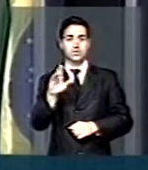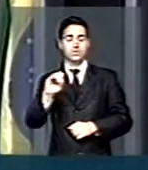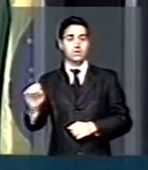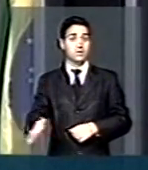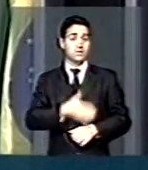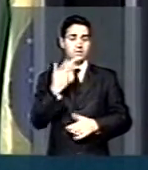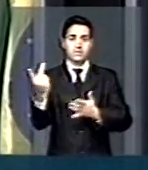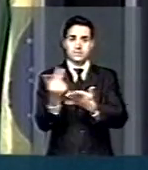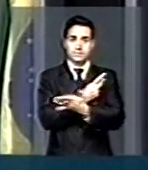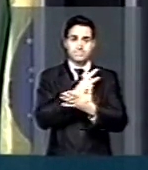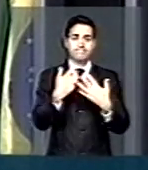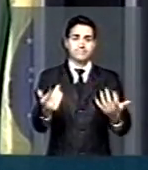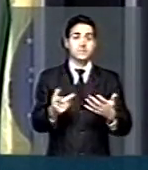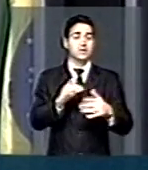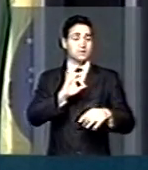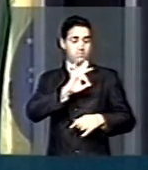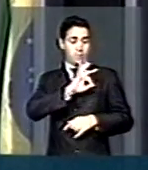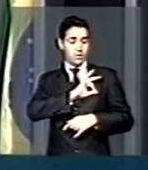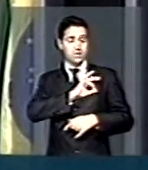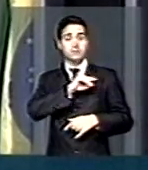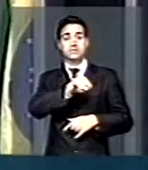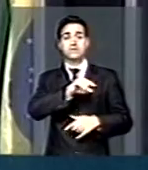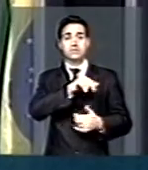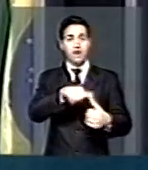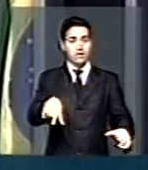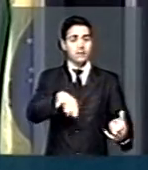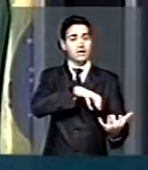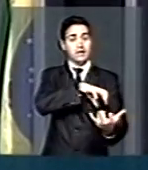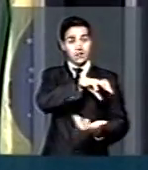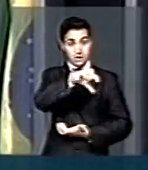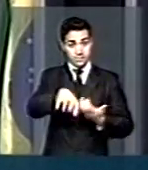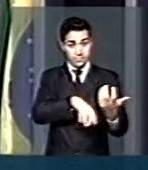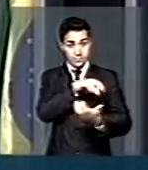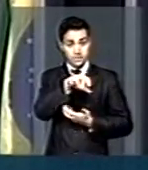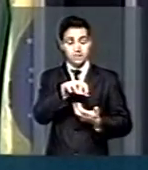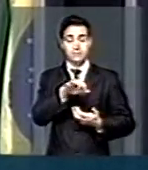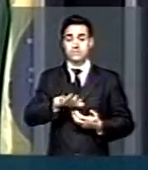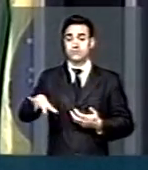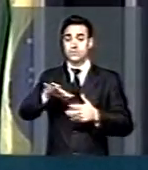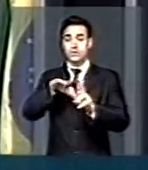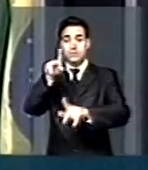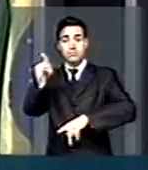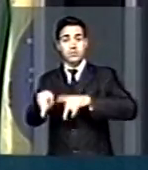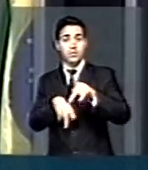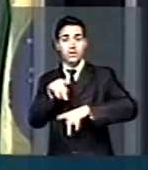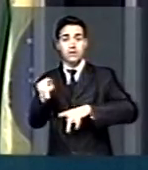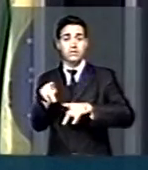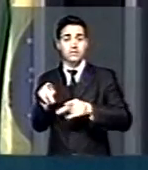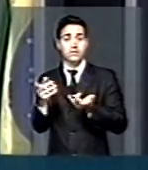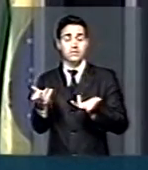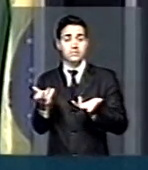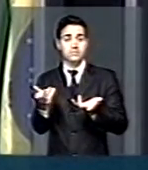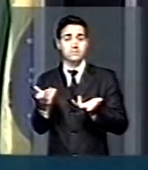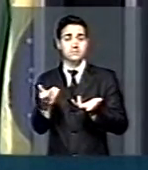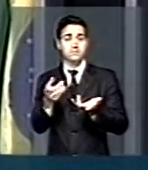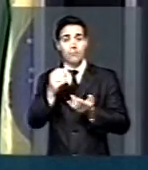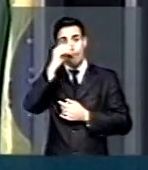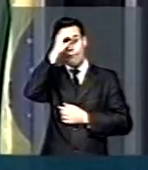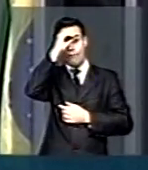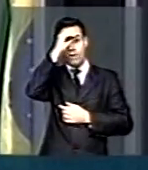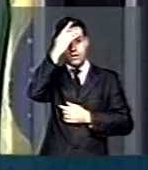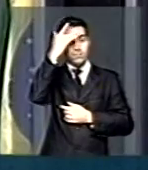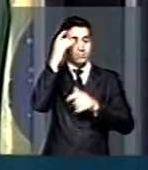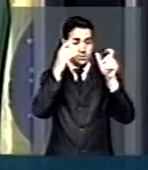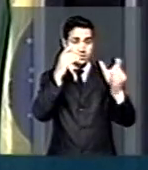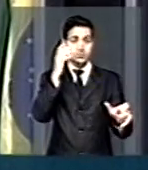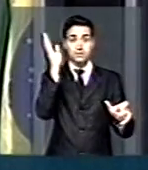polícia é em greve, a população, a mercê dos vândalos